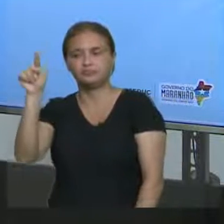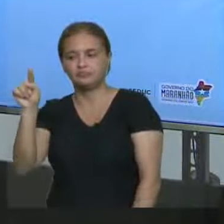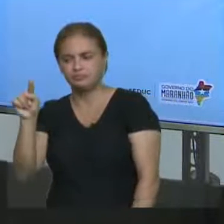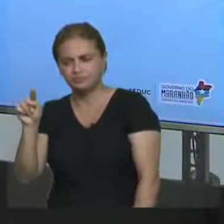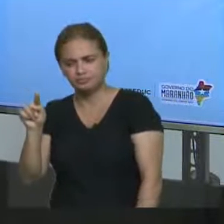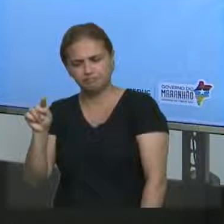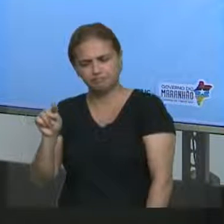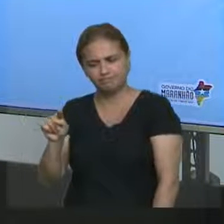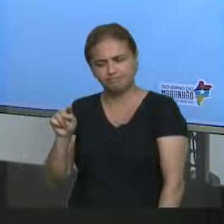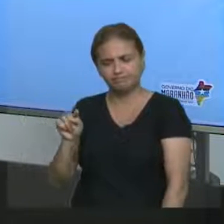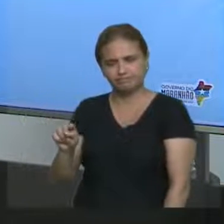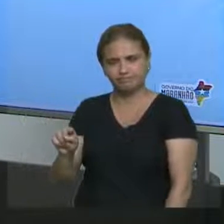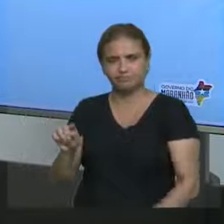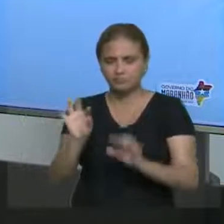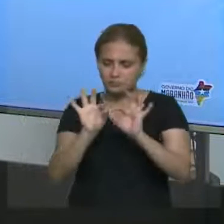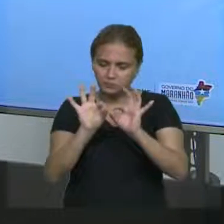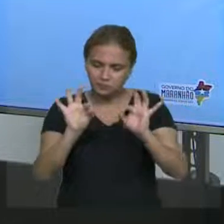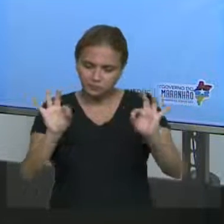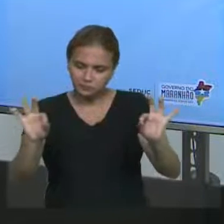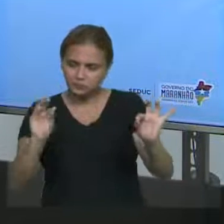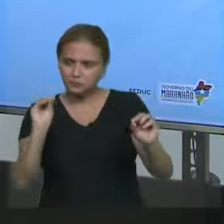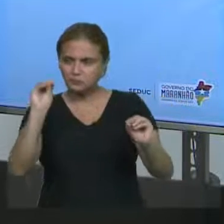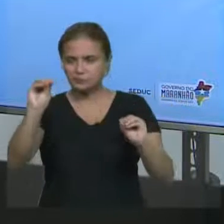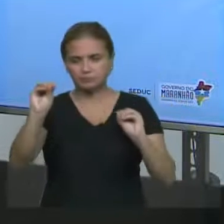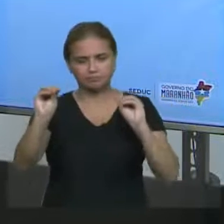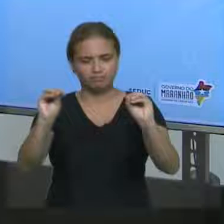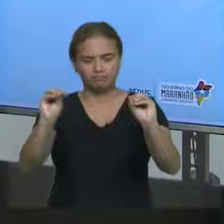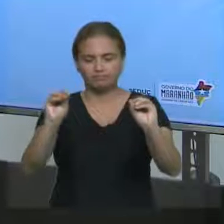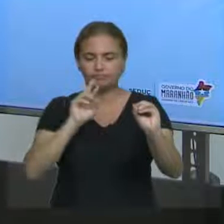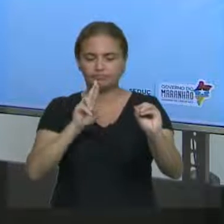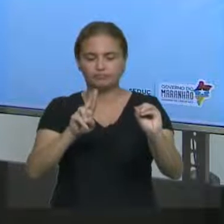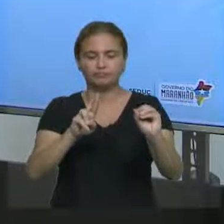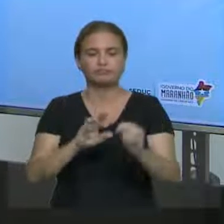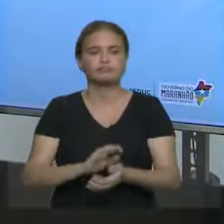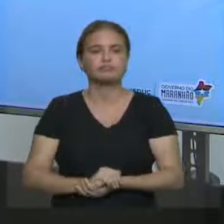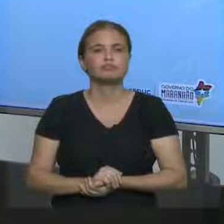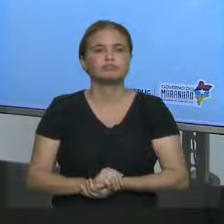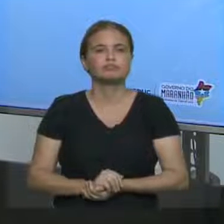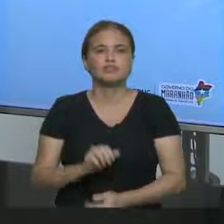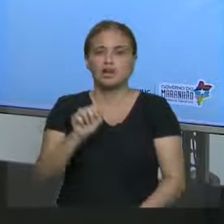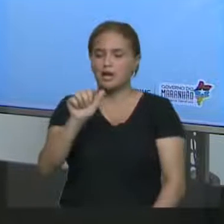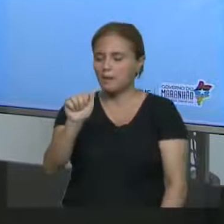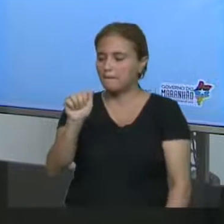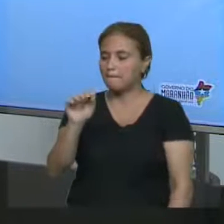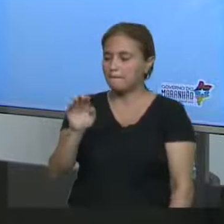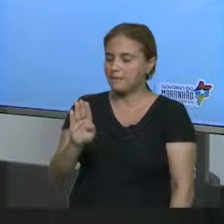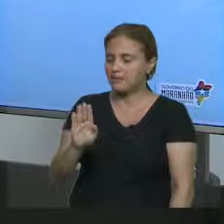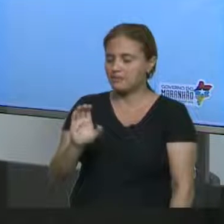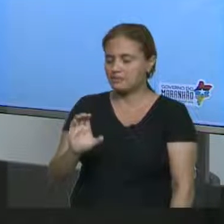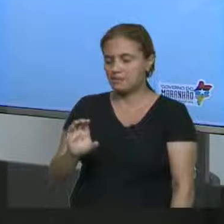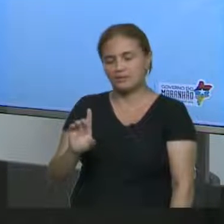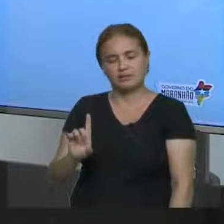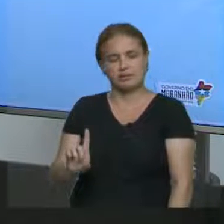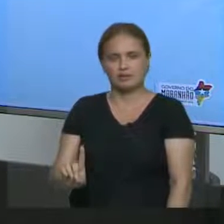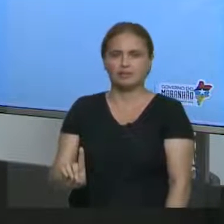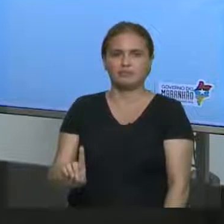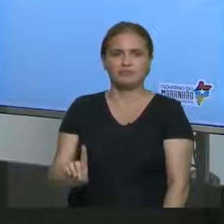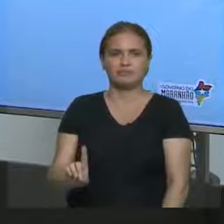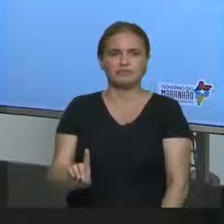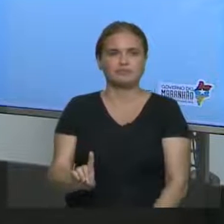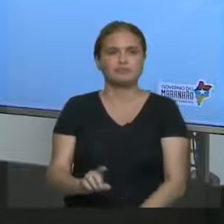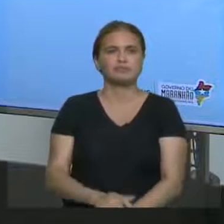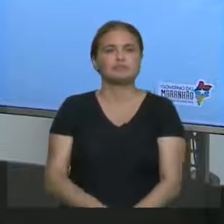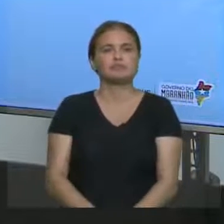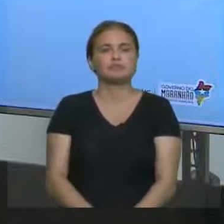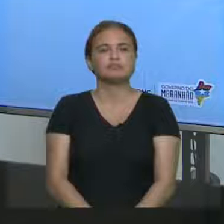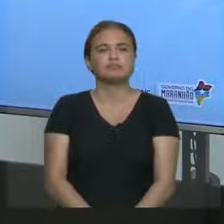espaço. Be, usually, um espaço, a book at night. E aí? Do ou read, letra B, does, reads, letra